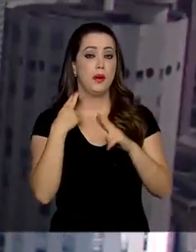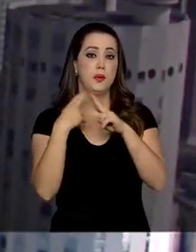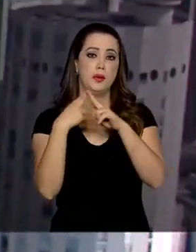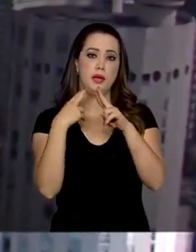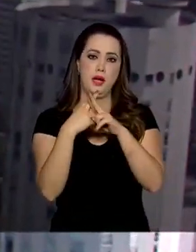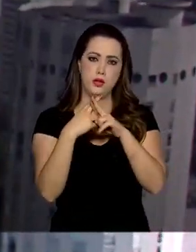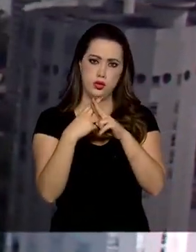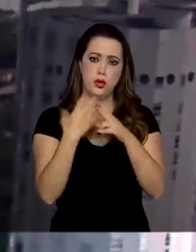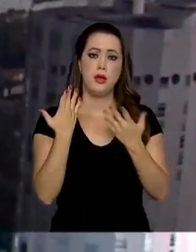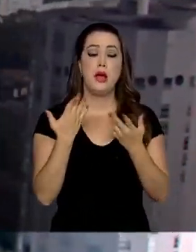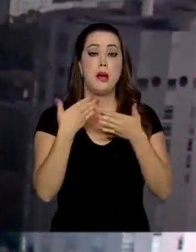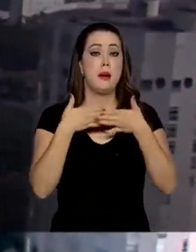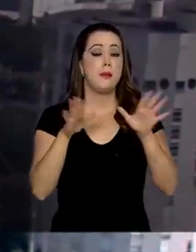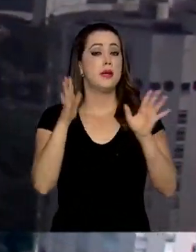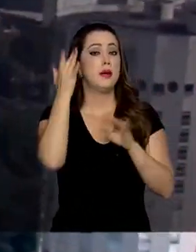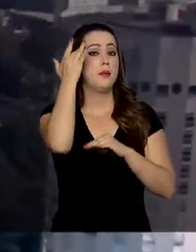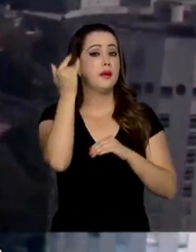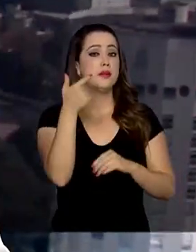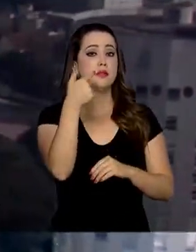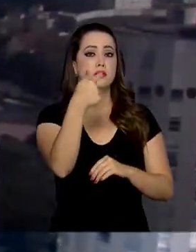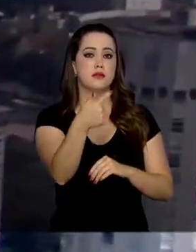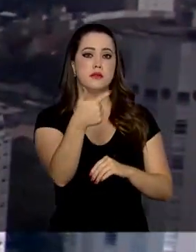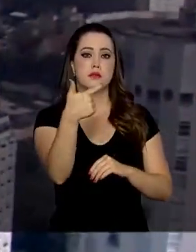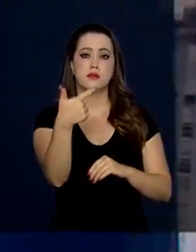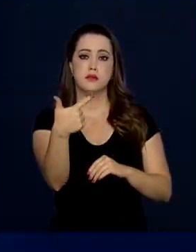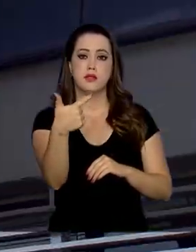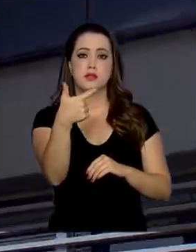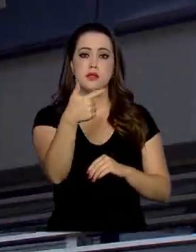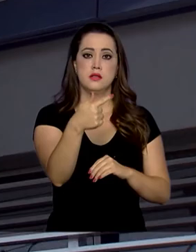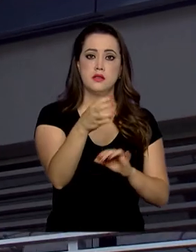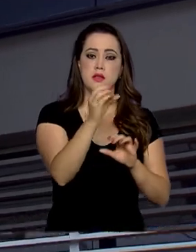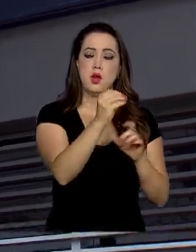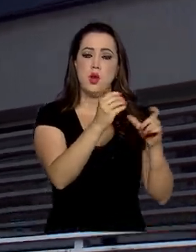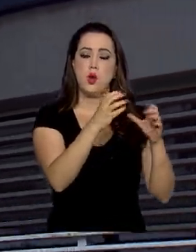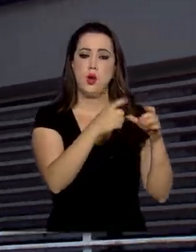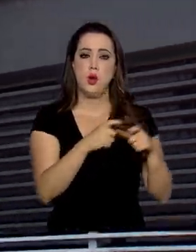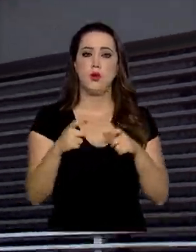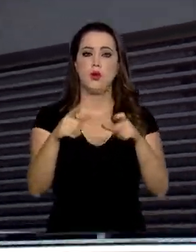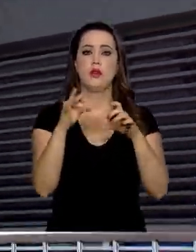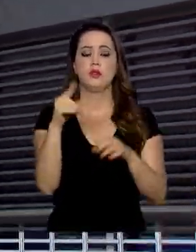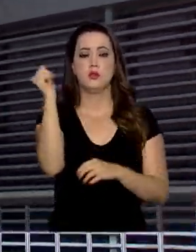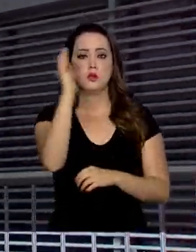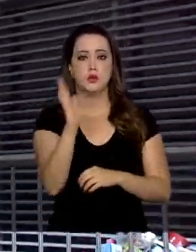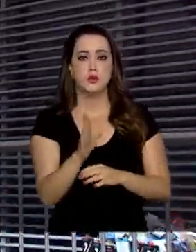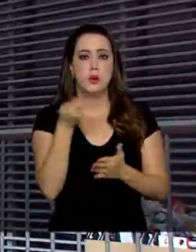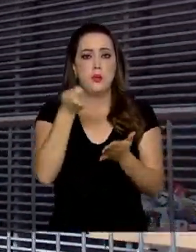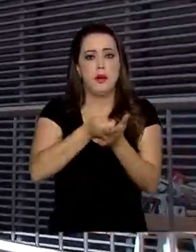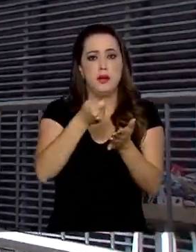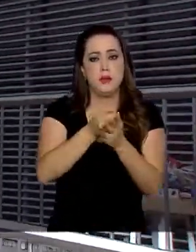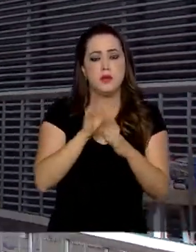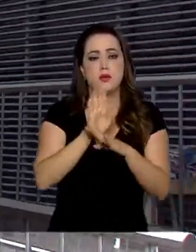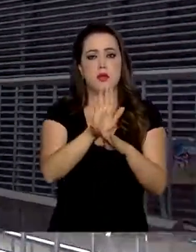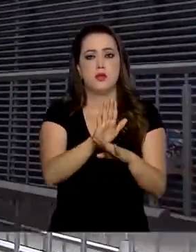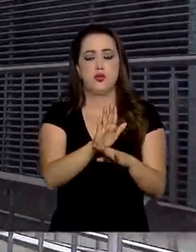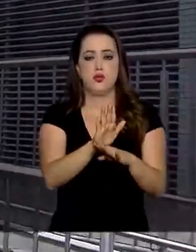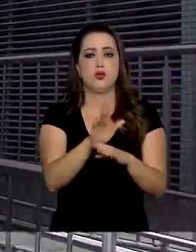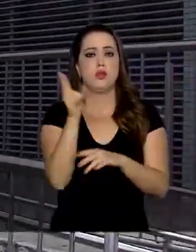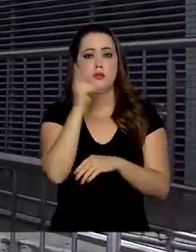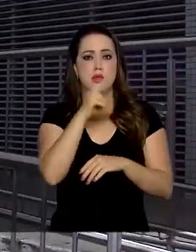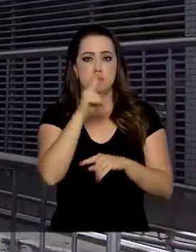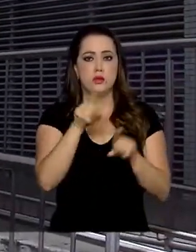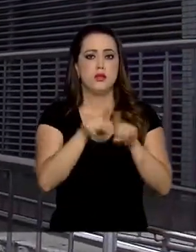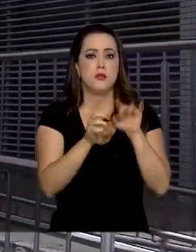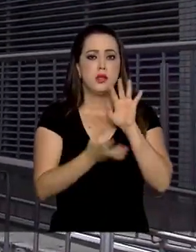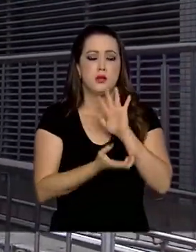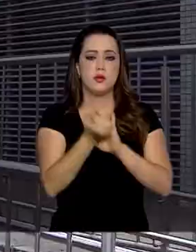Econômica Federal vai abrir amanhã 770 agências em todo o Brasil para o pagamento do auxílio emergencial e também o